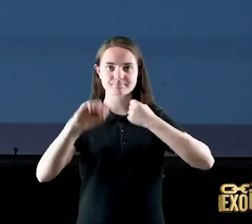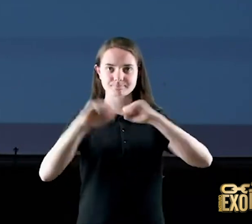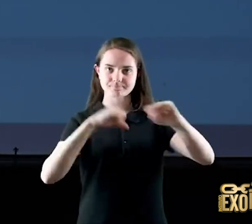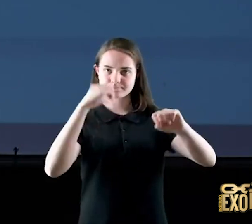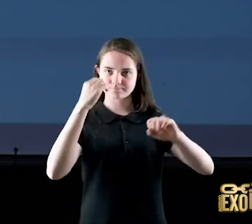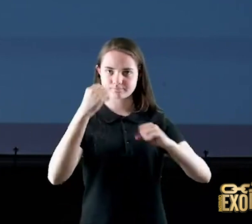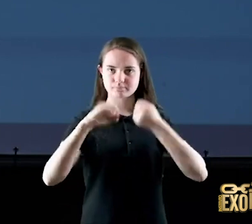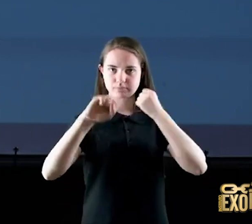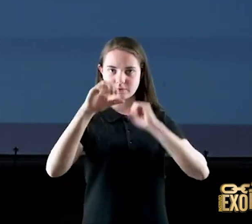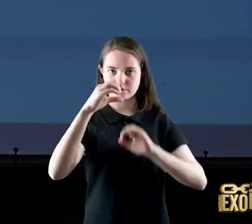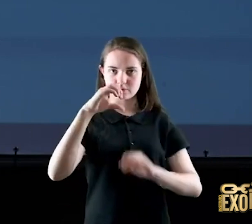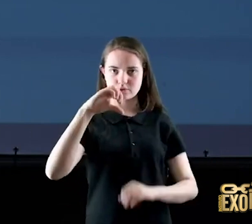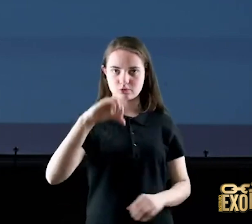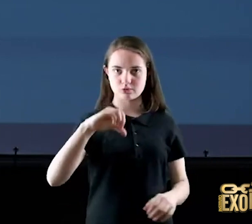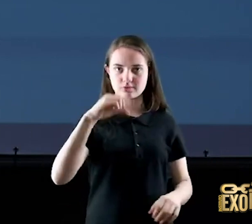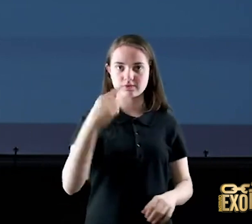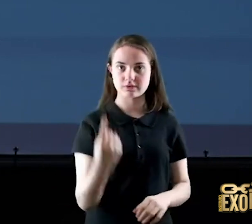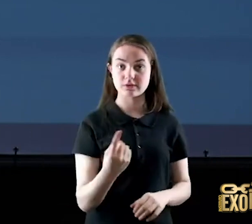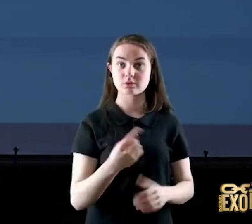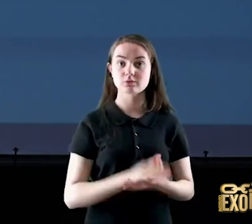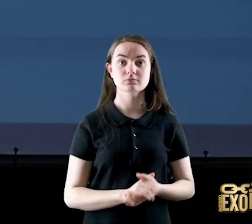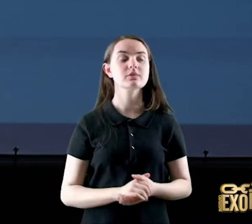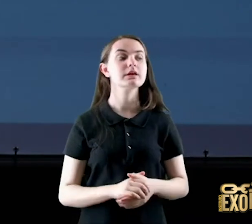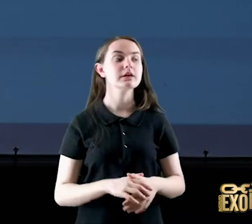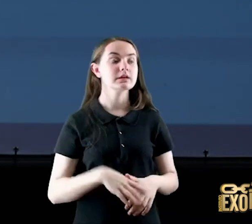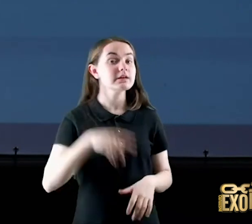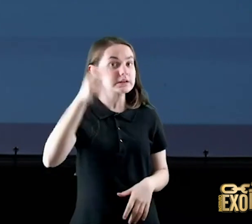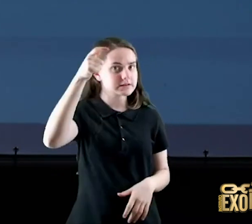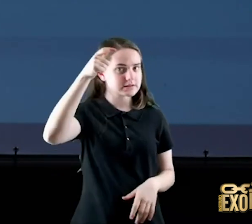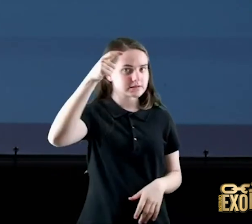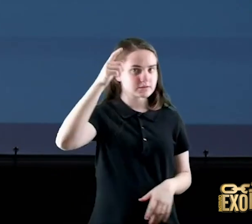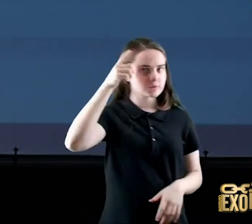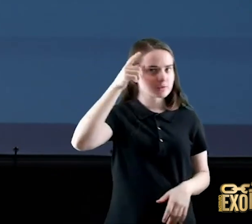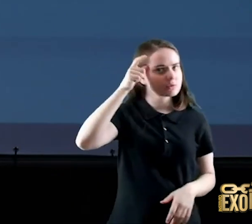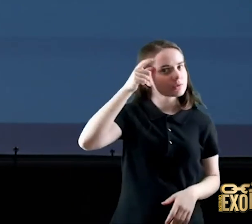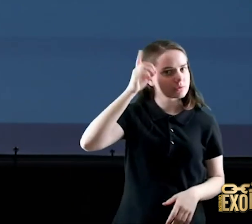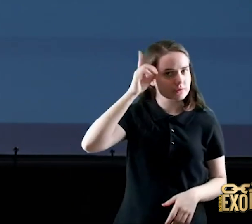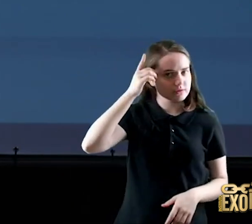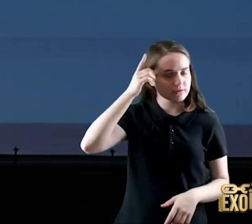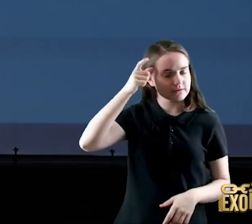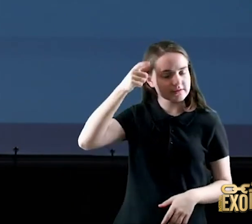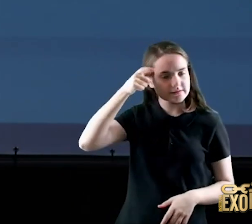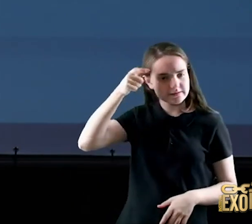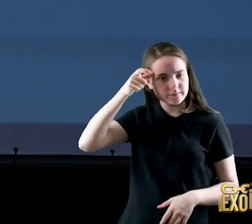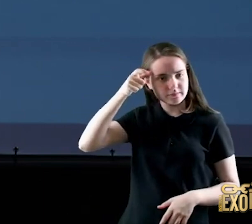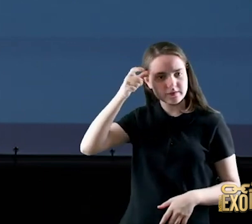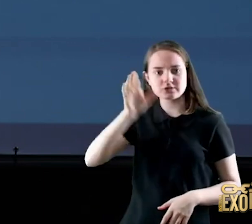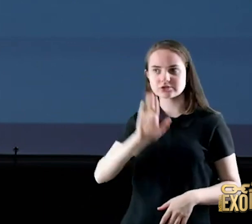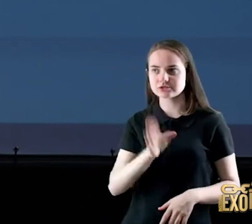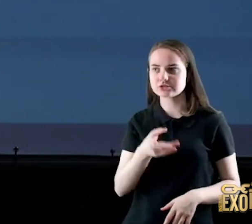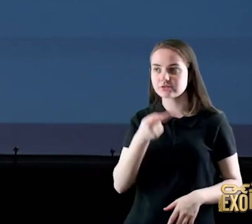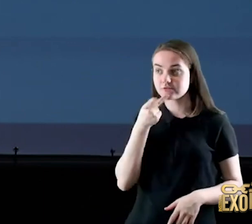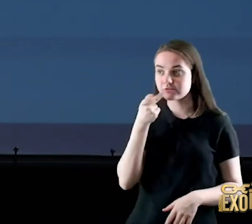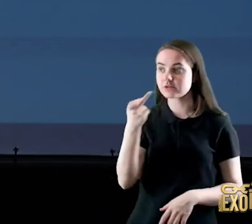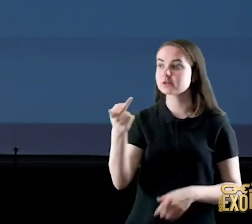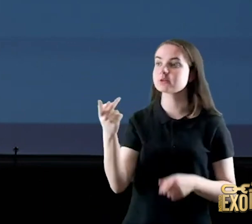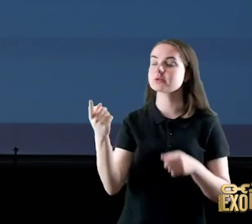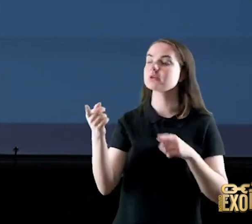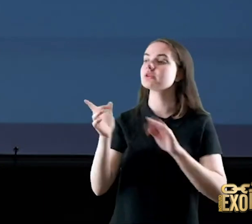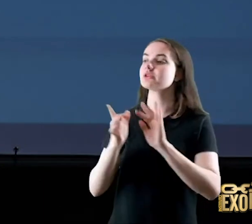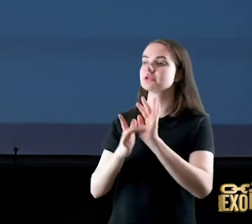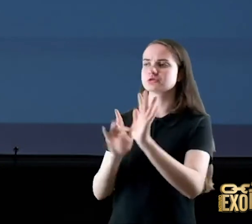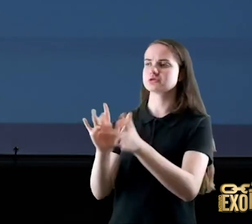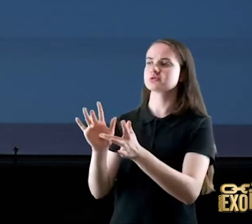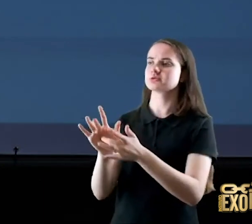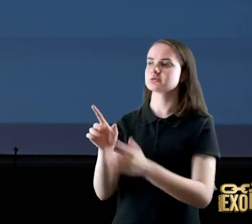12 citado inclusive por Satanás na tentação do deserto a Bíblia diz o Senhor dará ordem aos